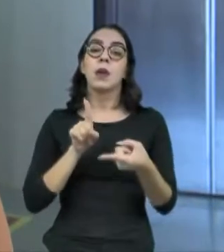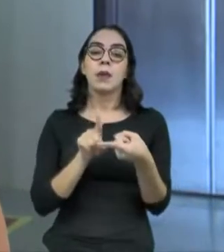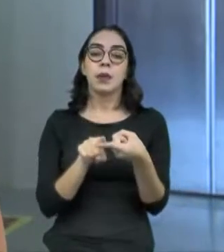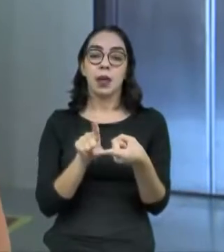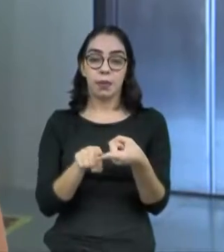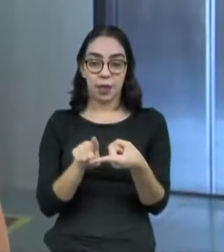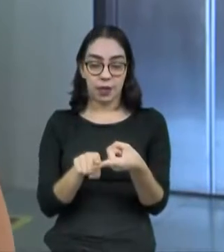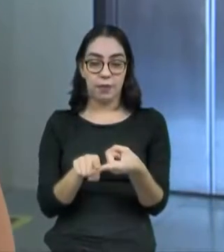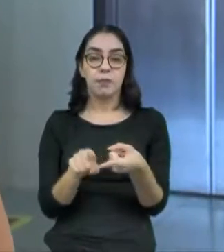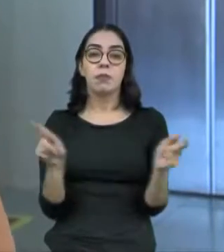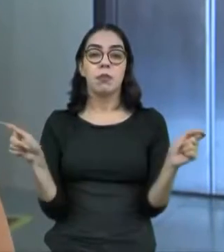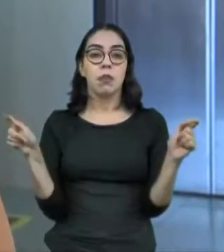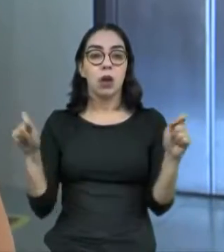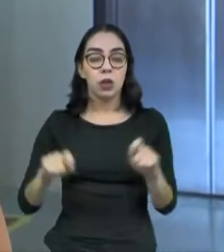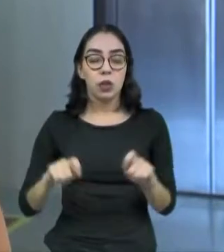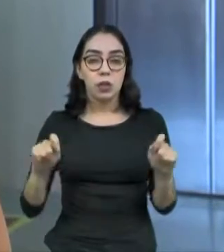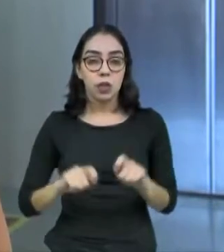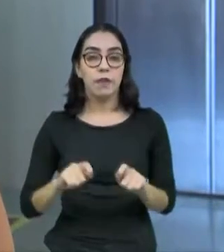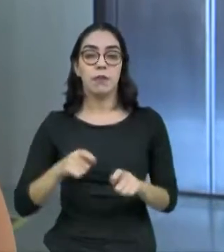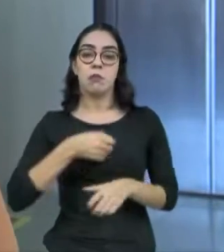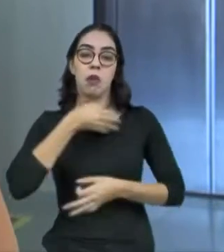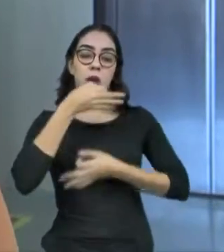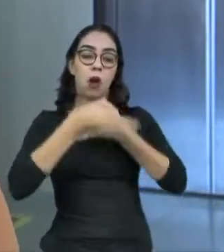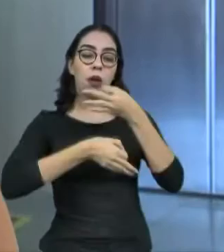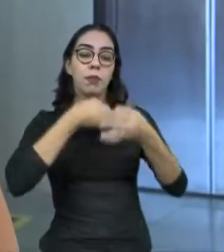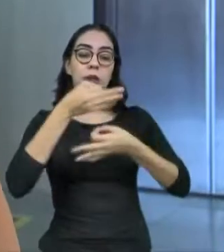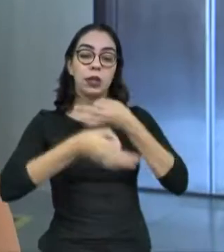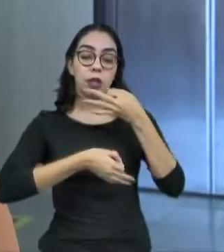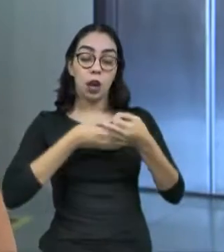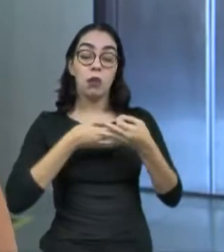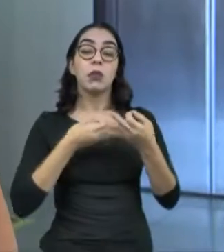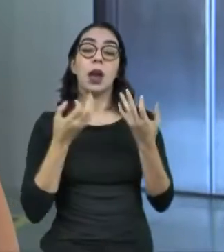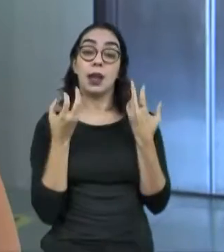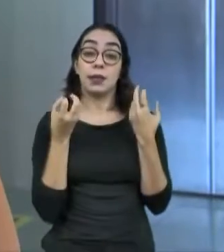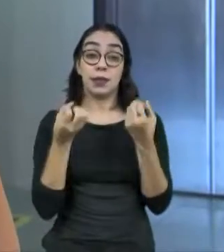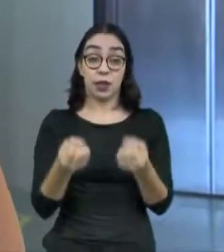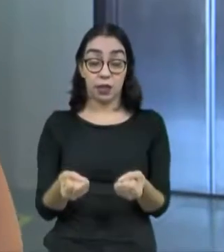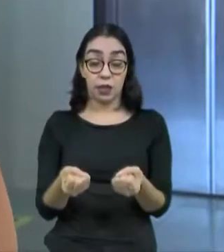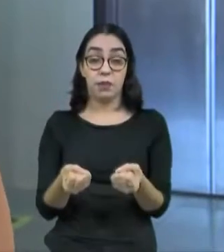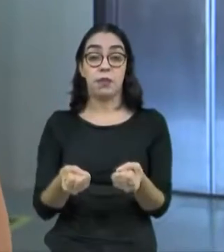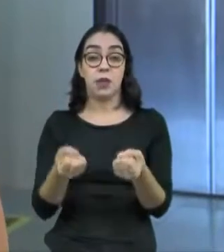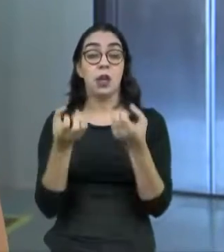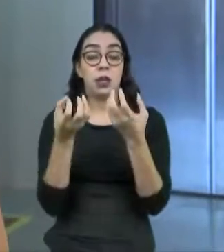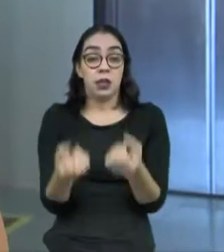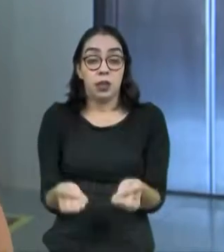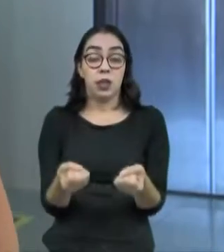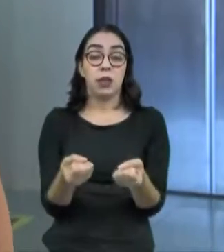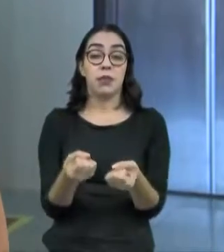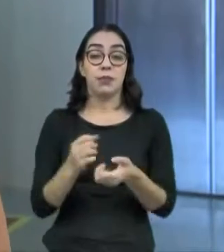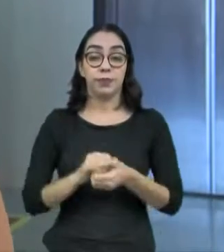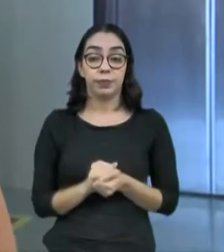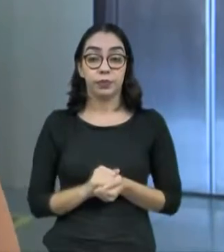as suas condições, os seus detalhamentos atendidos e que todos esses conjuntos